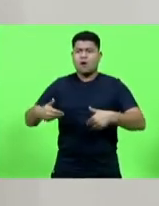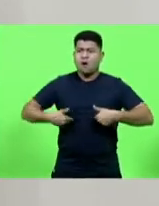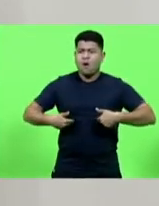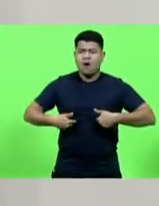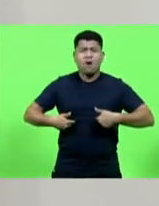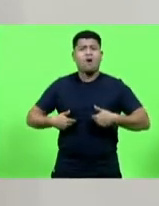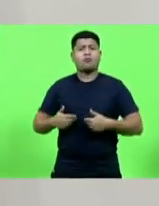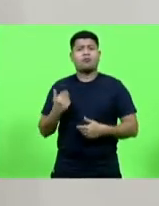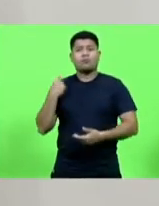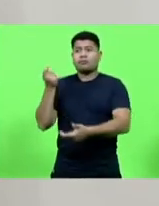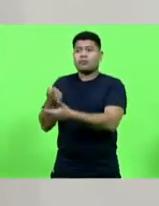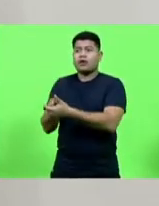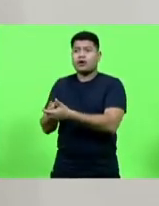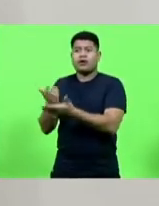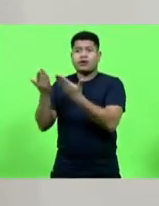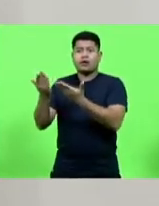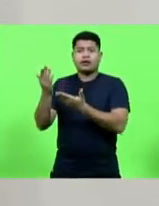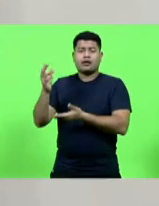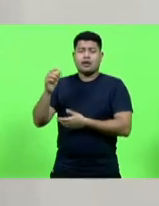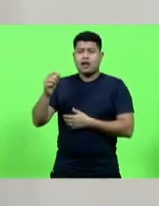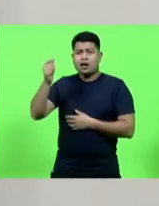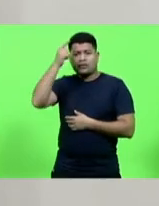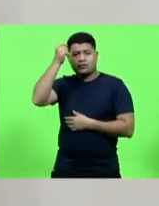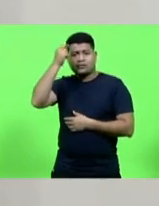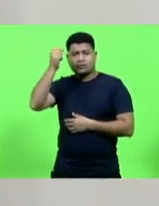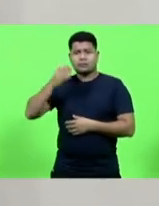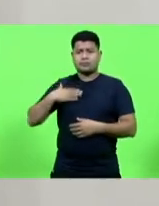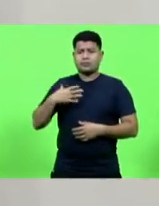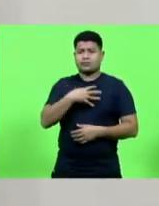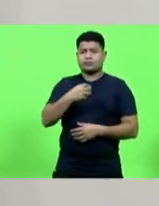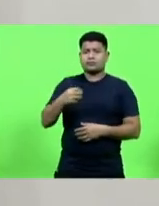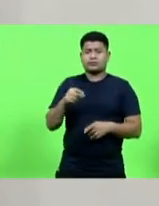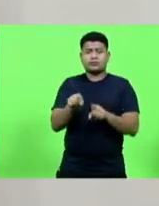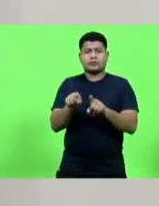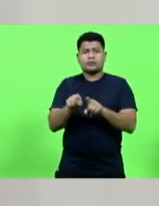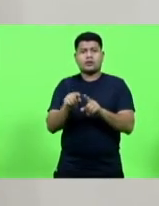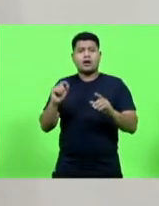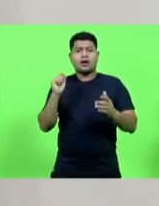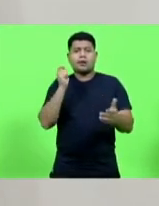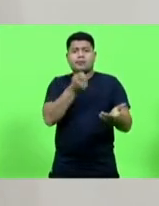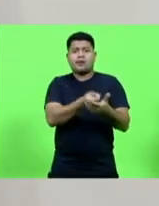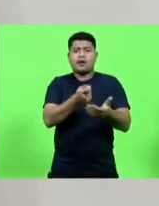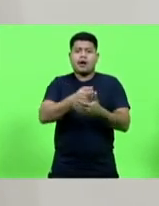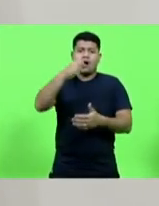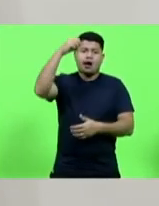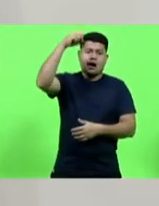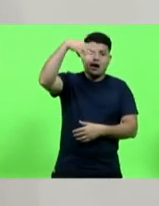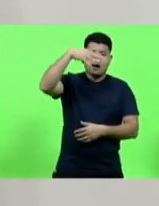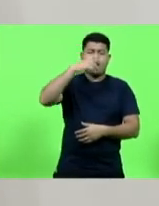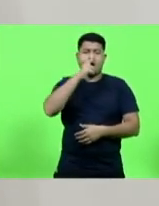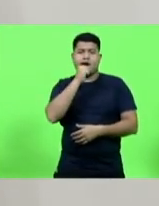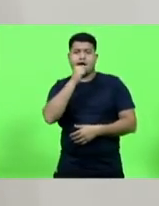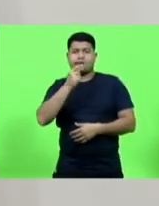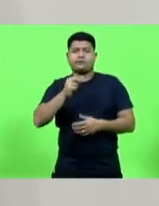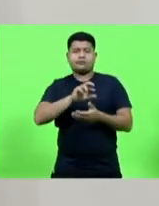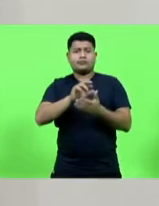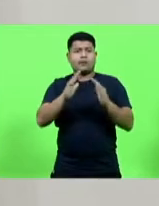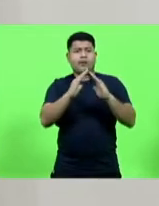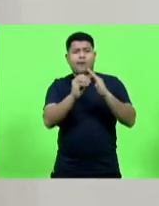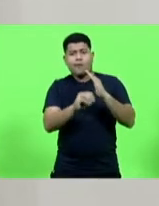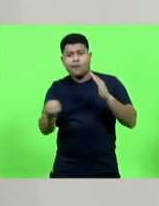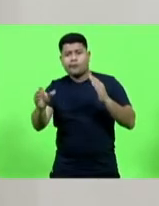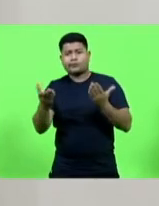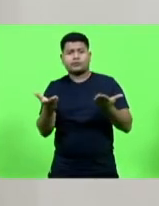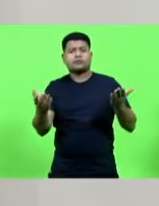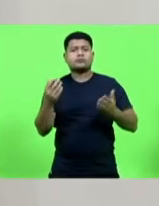eu vou pagar a faculdade do meu filho, como é que eu vou pagar a luz, a água, a tarifa do esgoto? Então, a gente precisa se posicionar forte